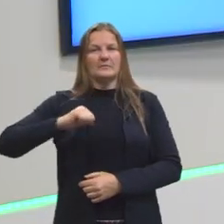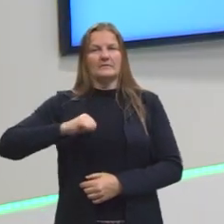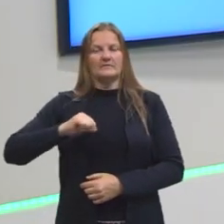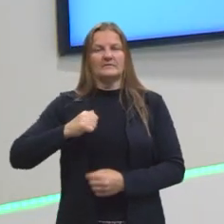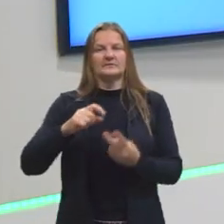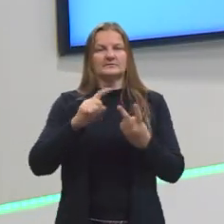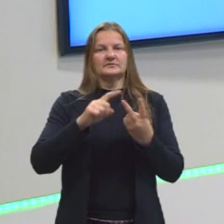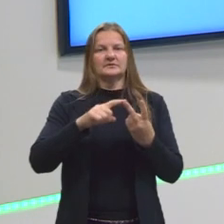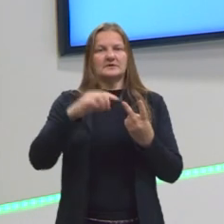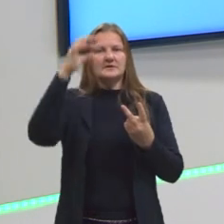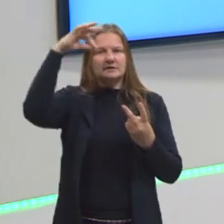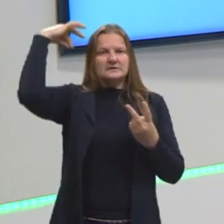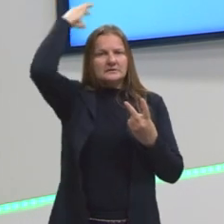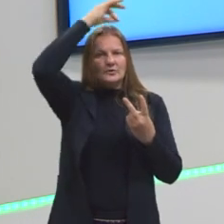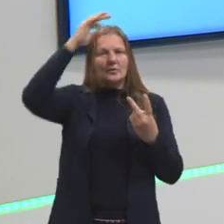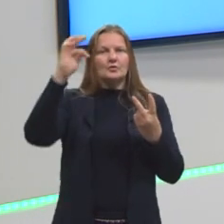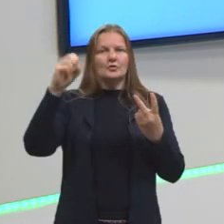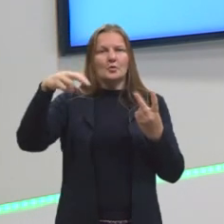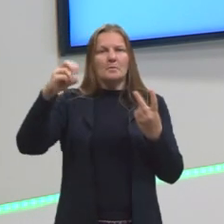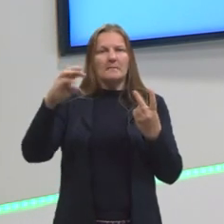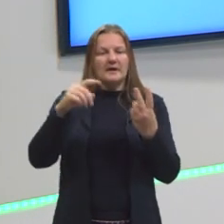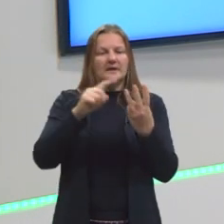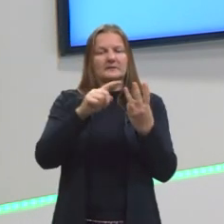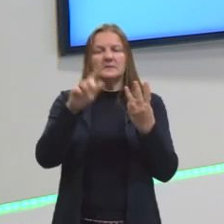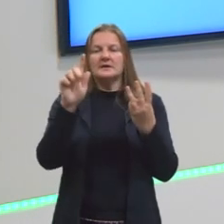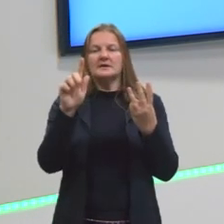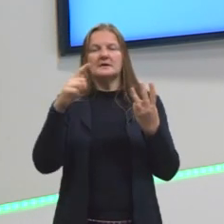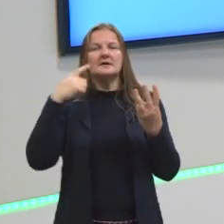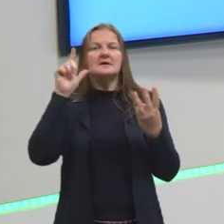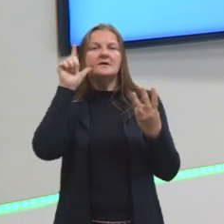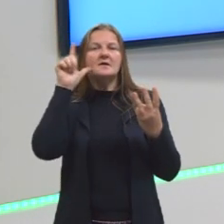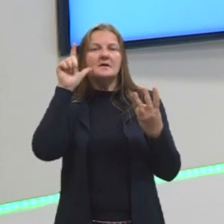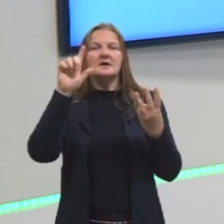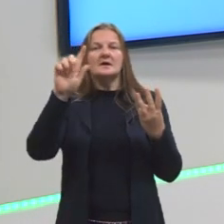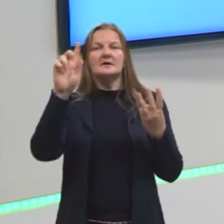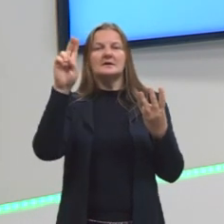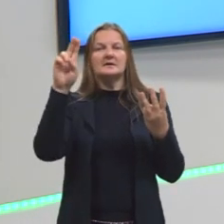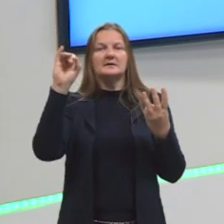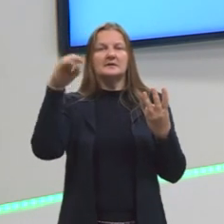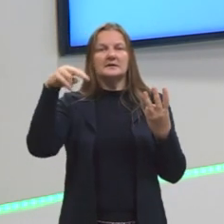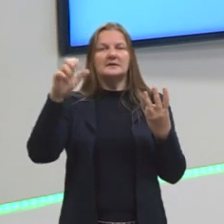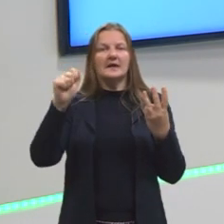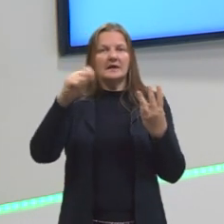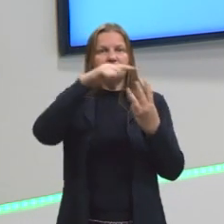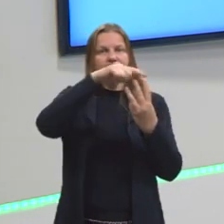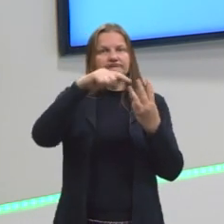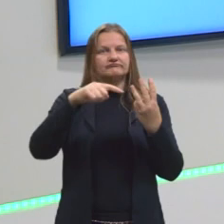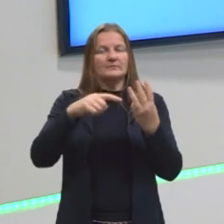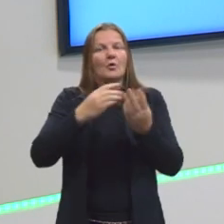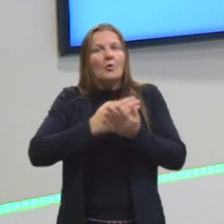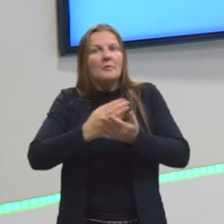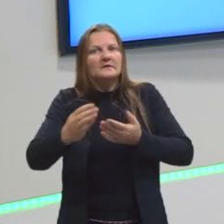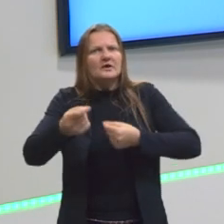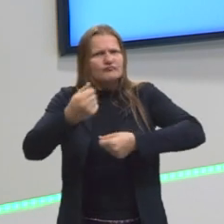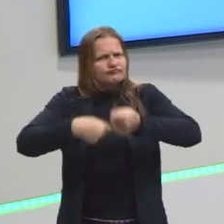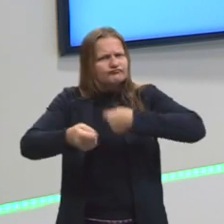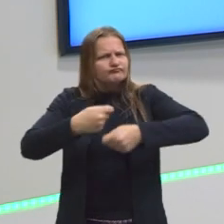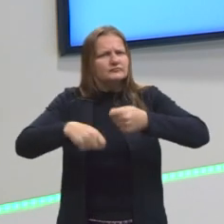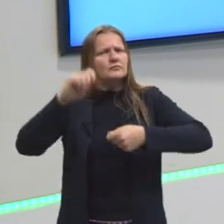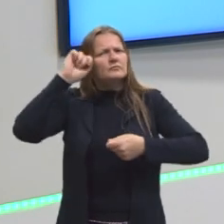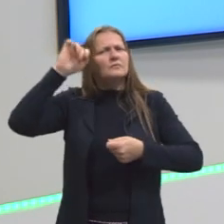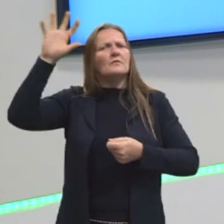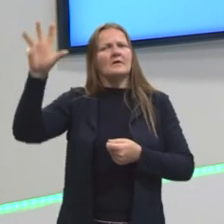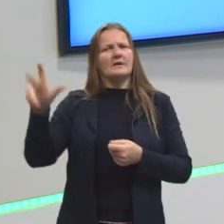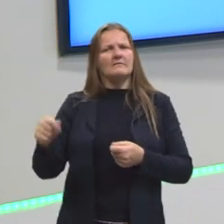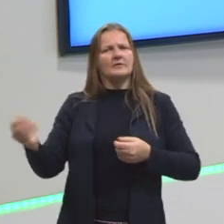Príncipe e no Golfo da Guiné. Os colonizadores desses lugares que organizaram o início desse tráfico transatlântico